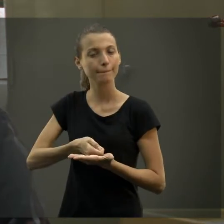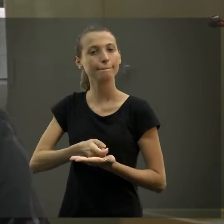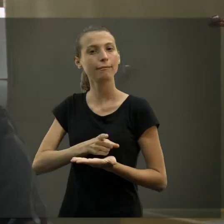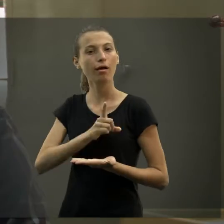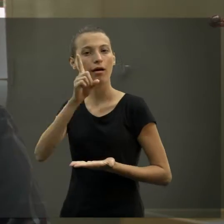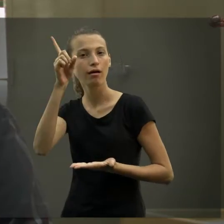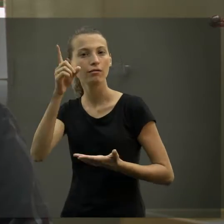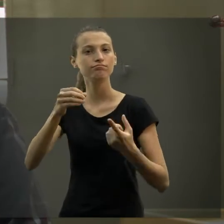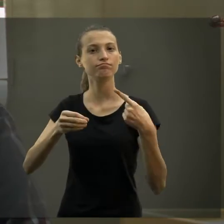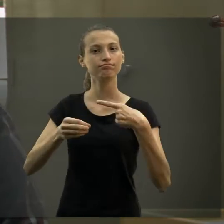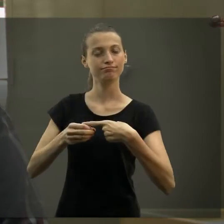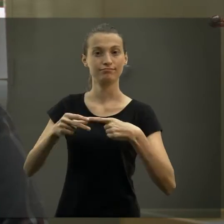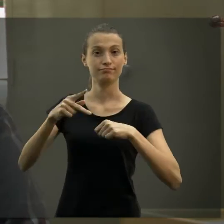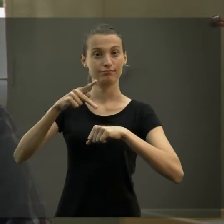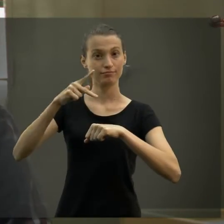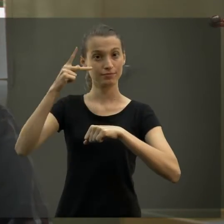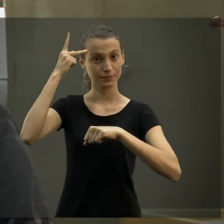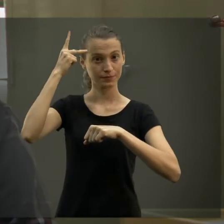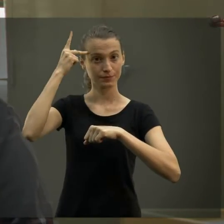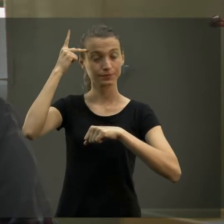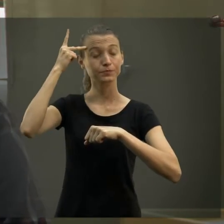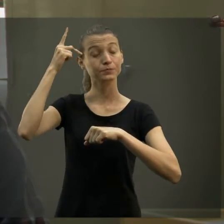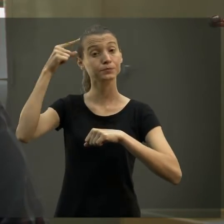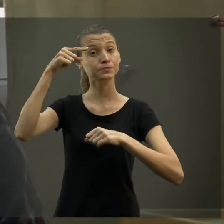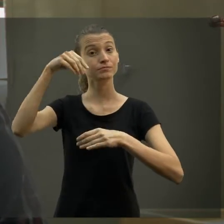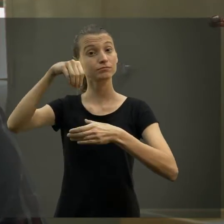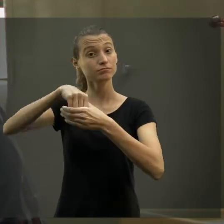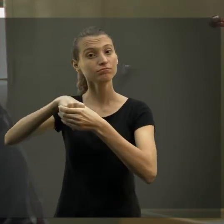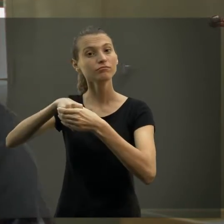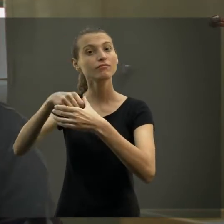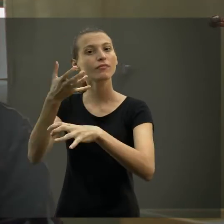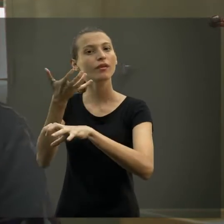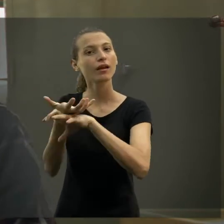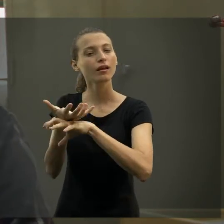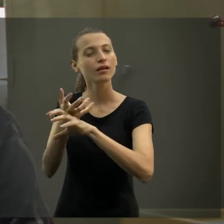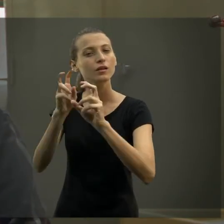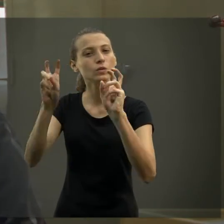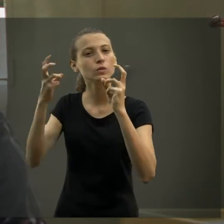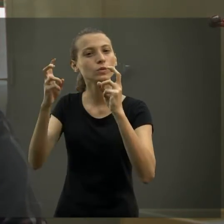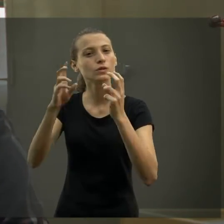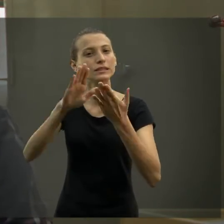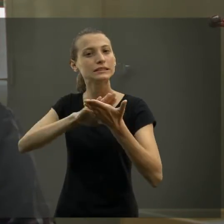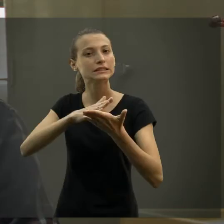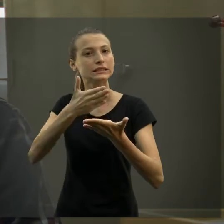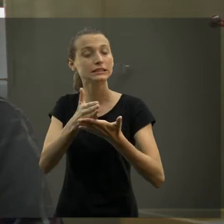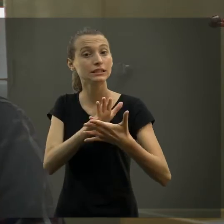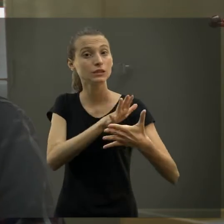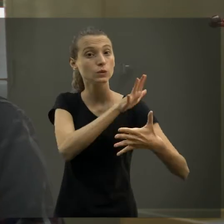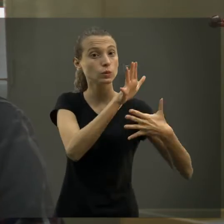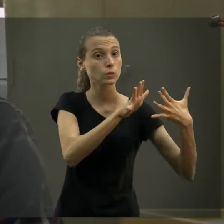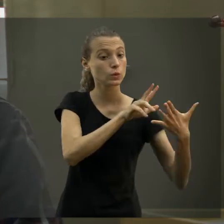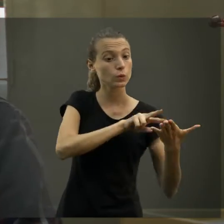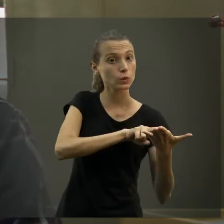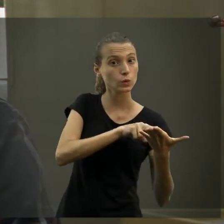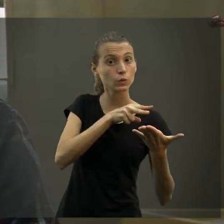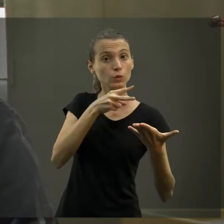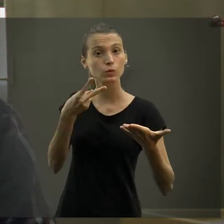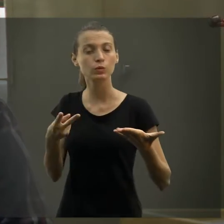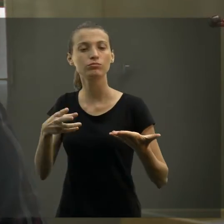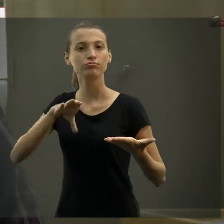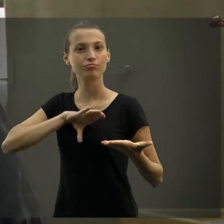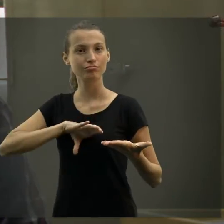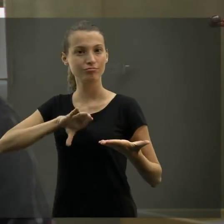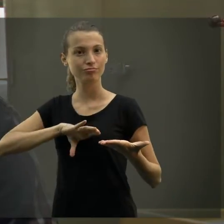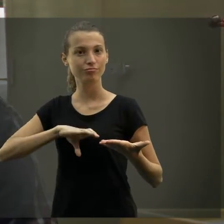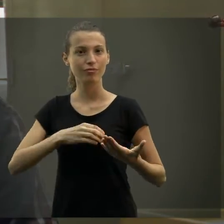disciplina, que lidava só com a interpretação, na direção libras-língua portuguesa, ou seja, esses sujeitos, eles teriam de fazer